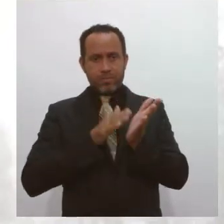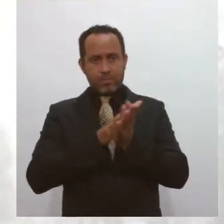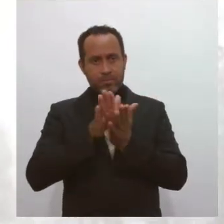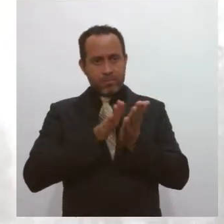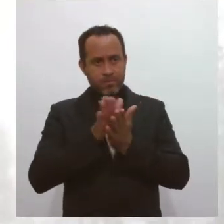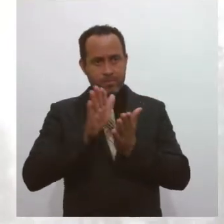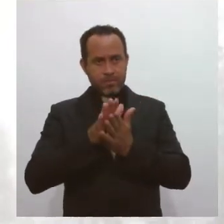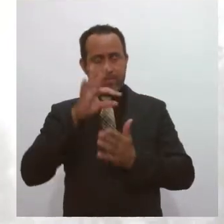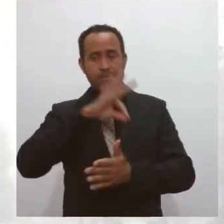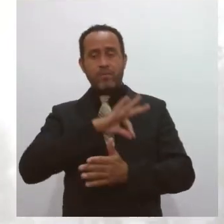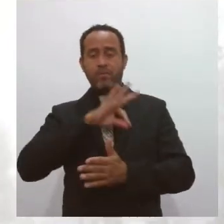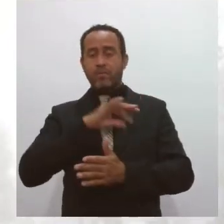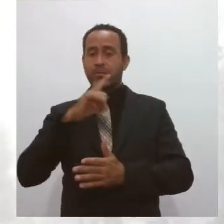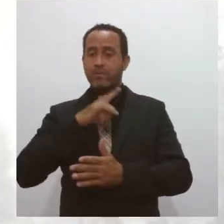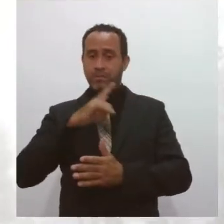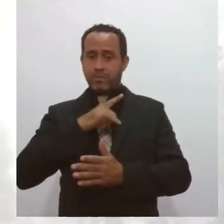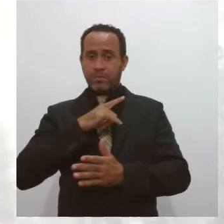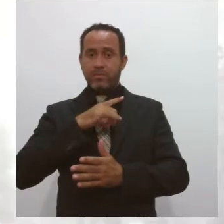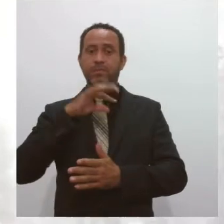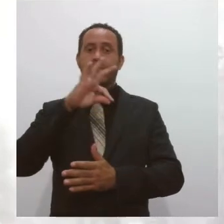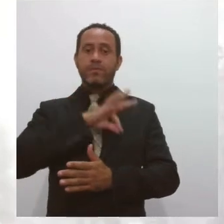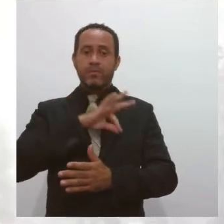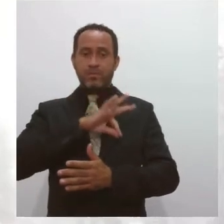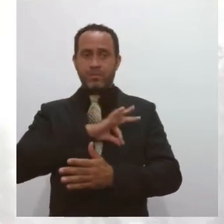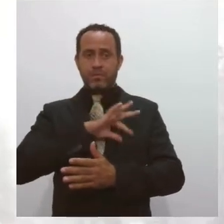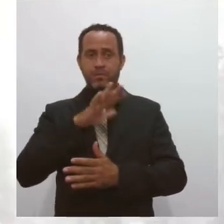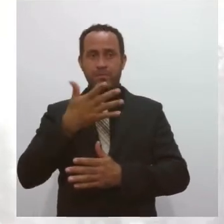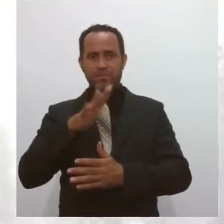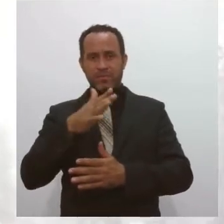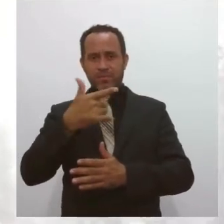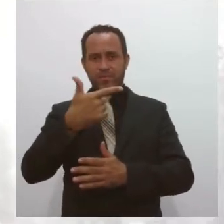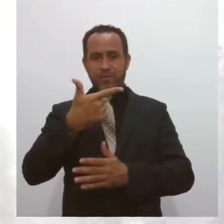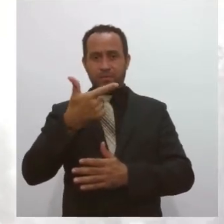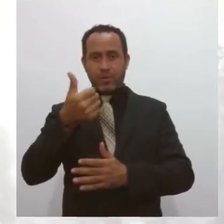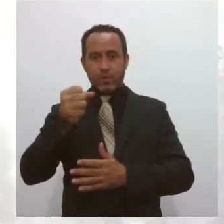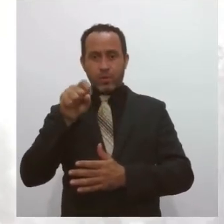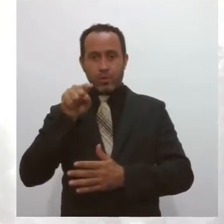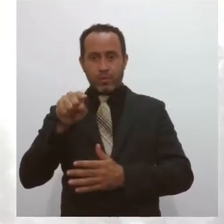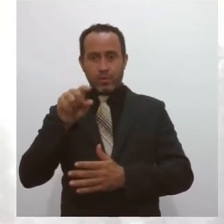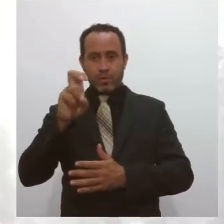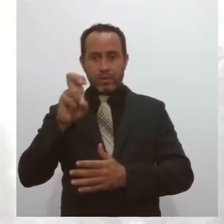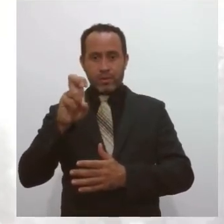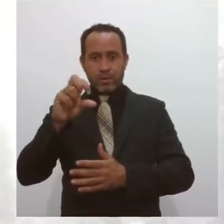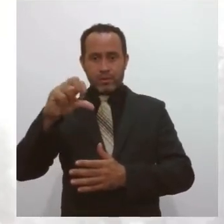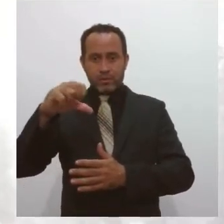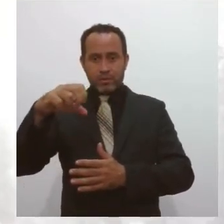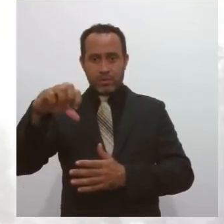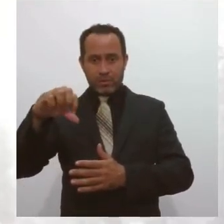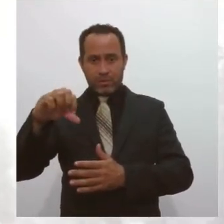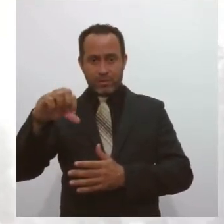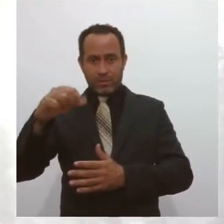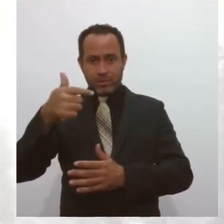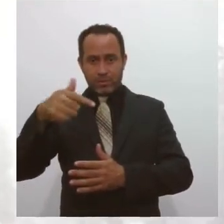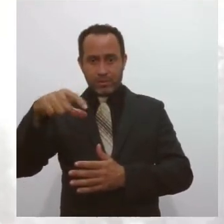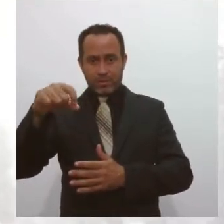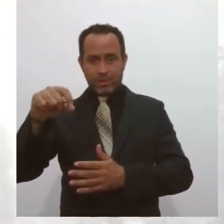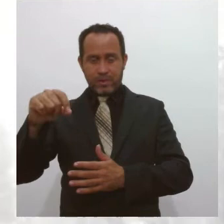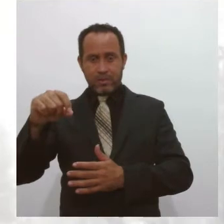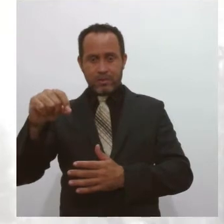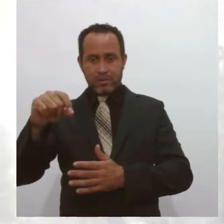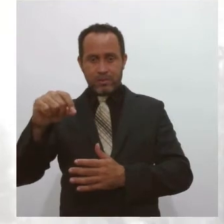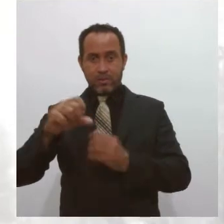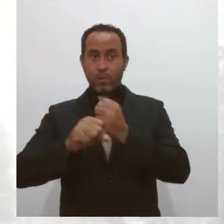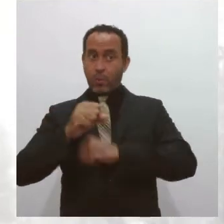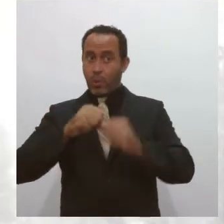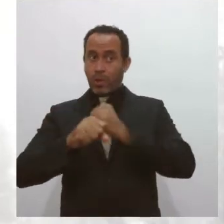renda tributável. Então, quem recebeu acima de R$ 28.559,70 no ano